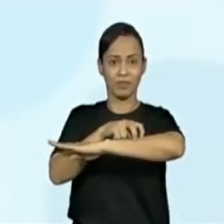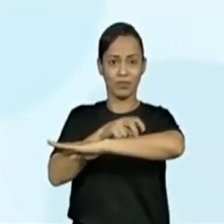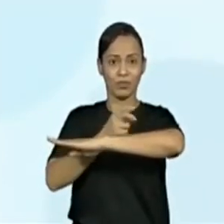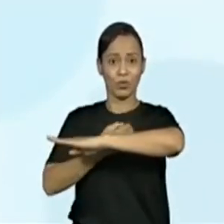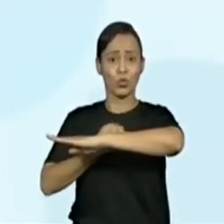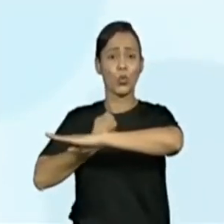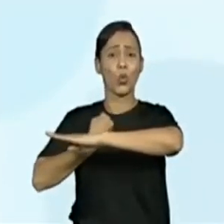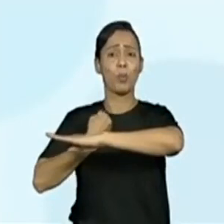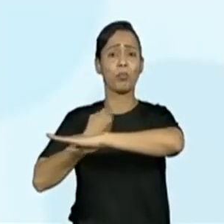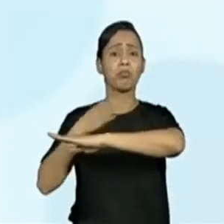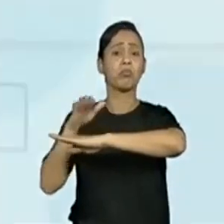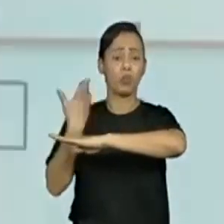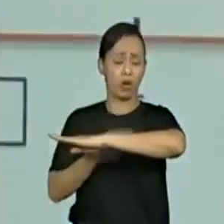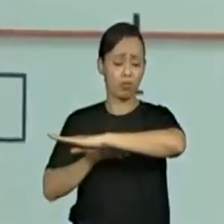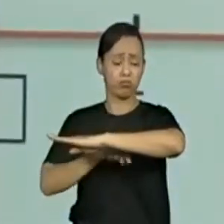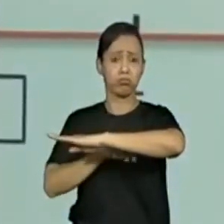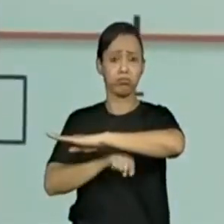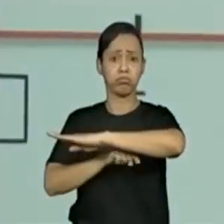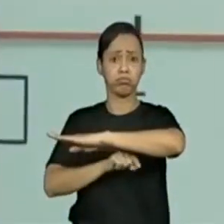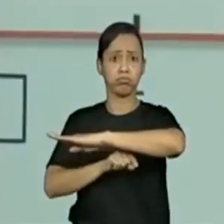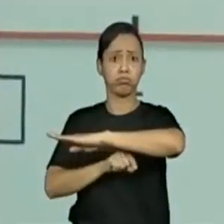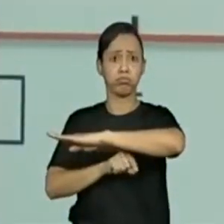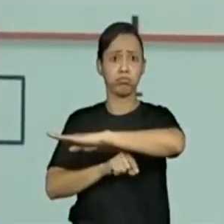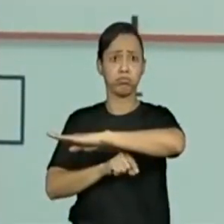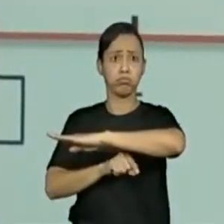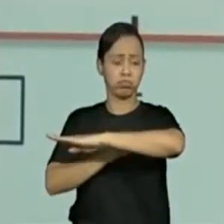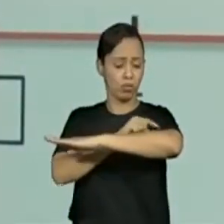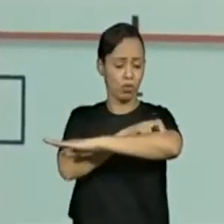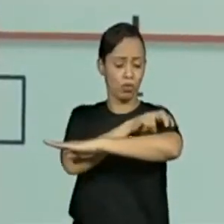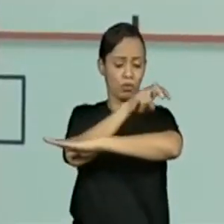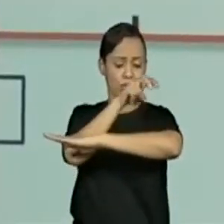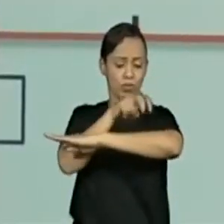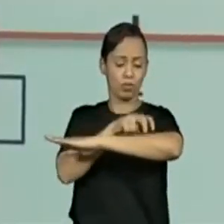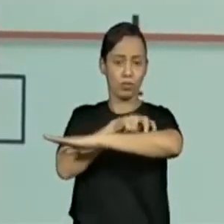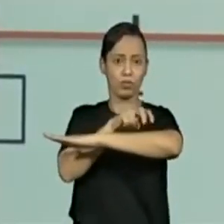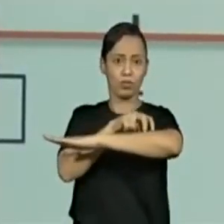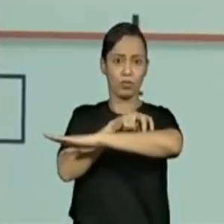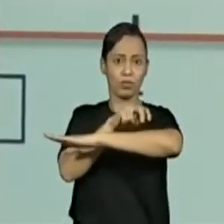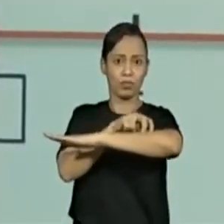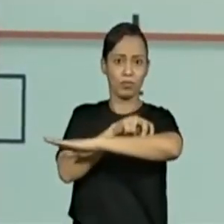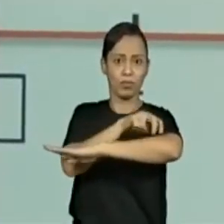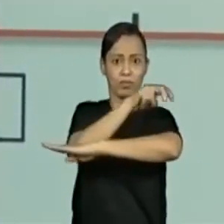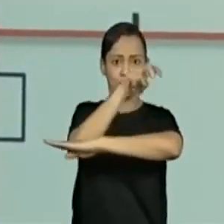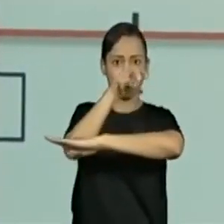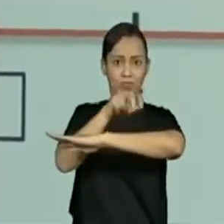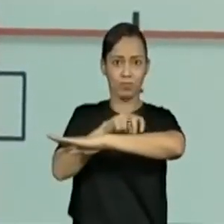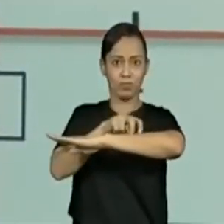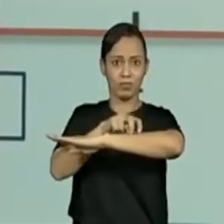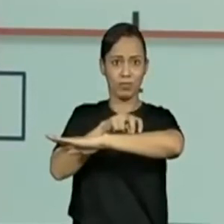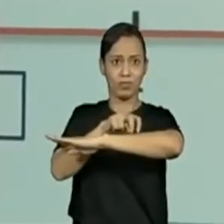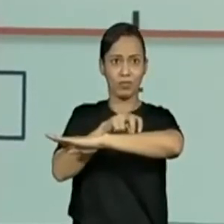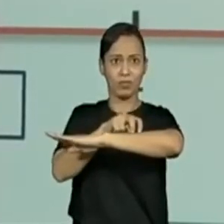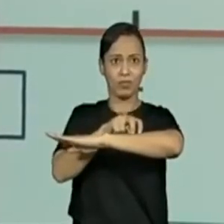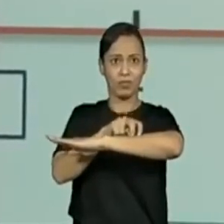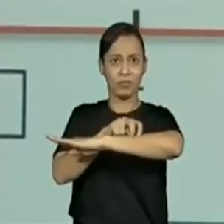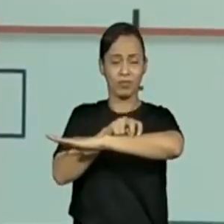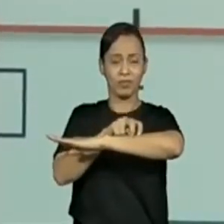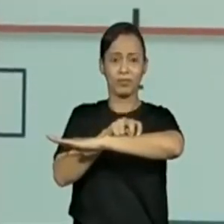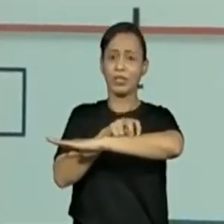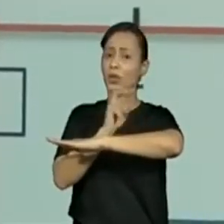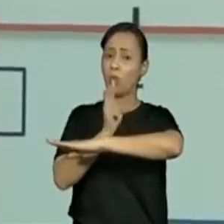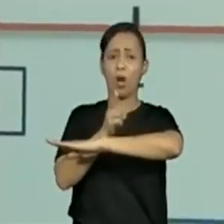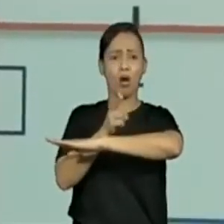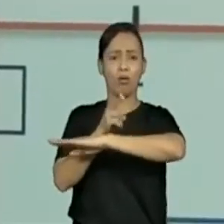Para qual número ele foi, então? Ele saltou a mesma distância, não foi, Progenor? A mesma distância. Aqui a gente tem um espaço,